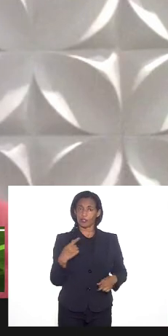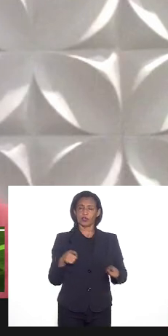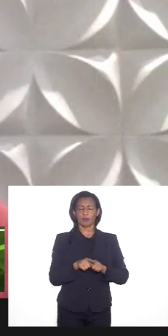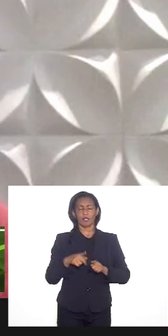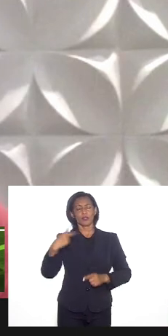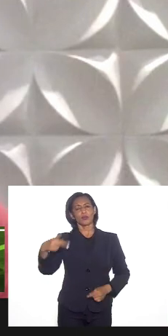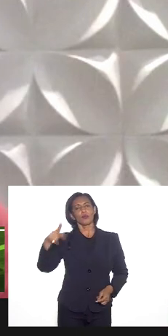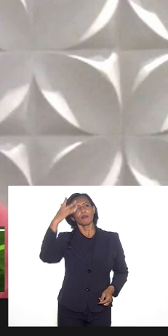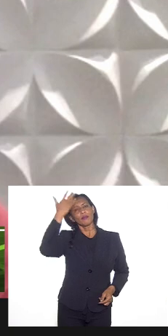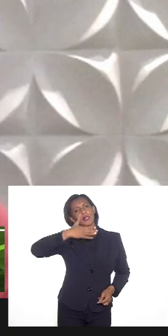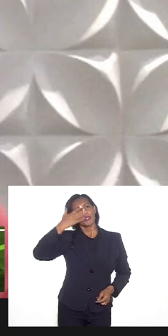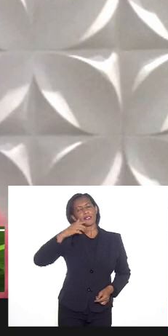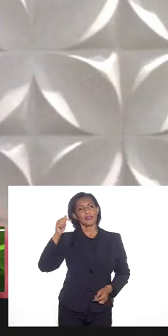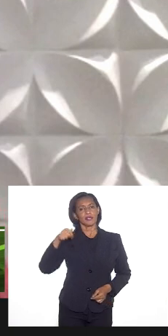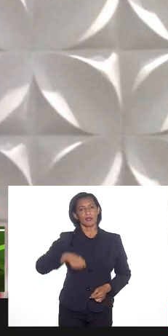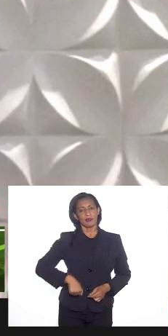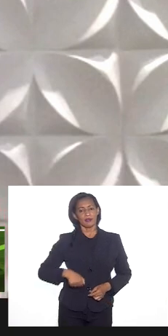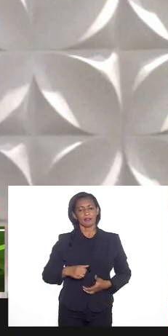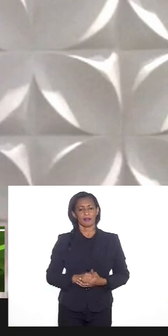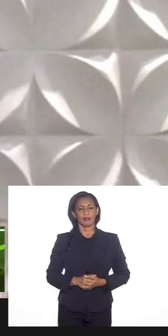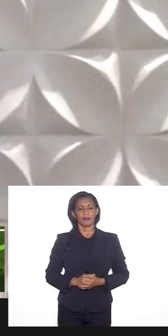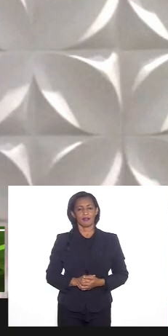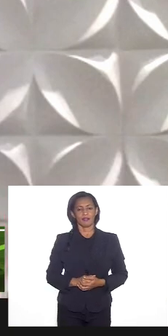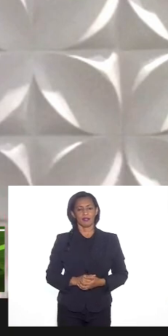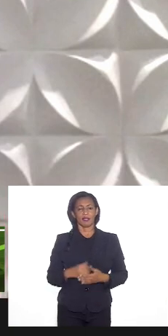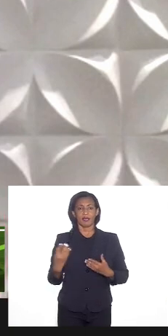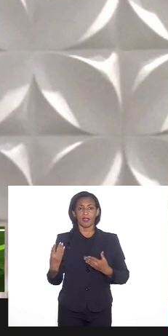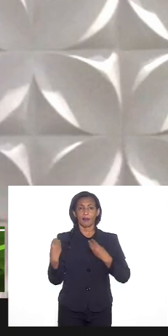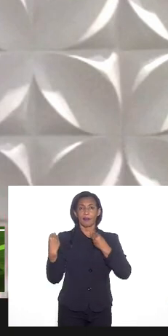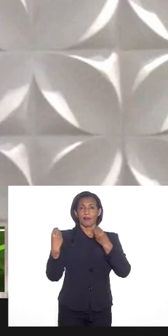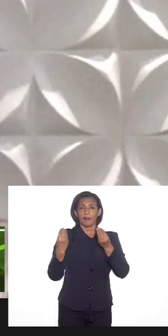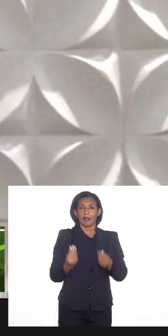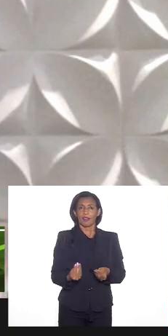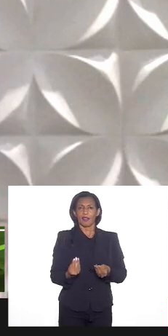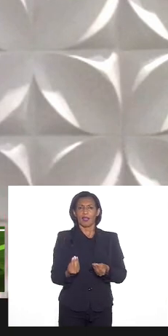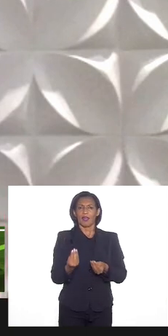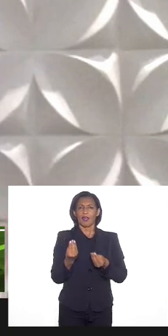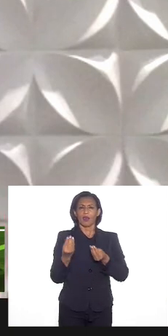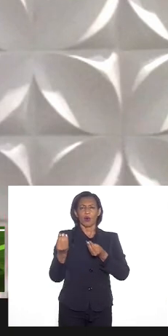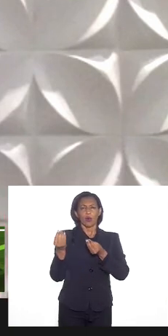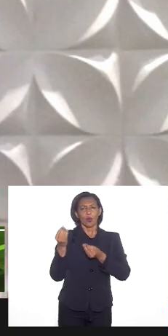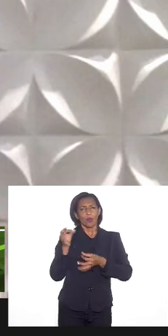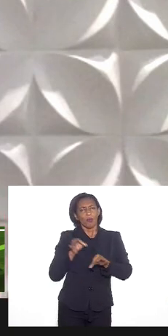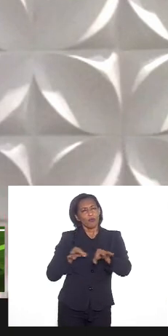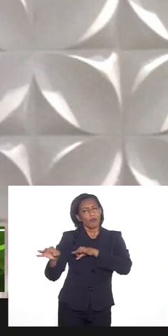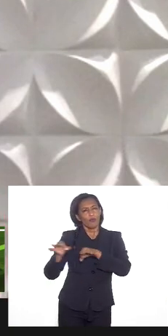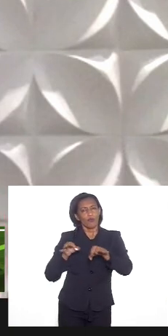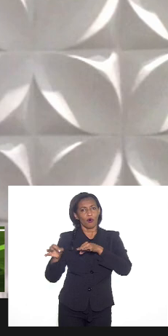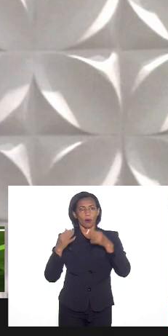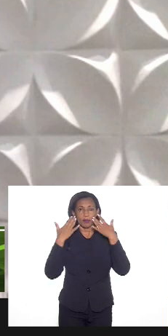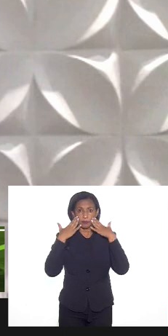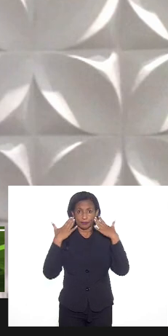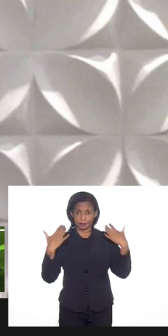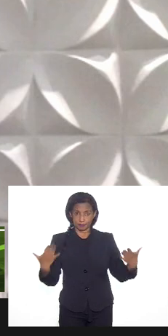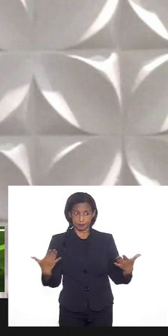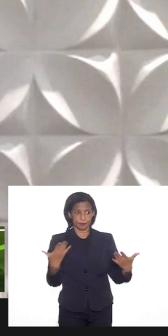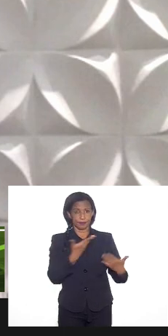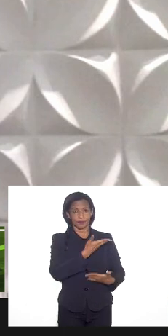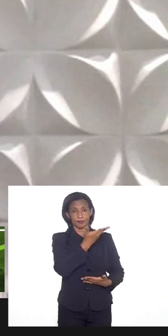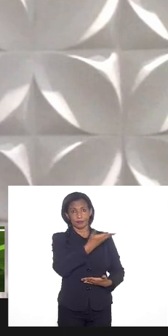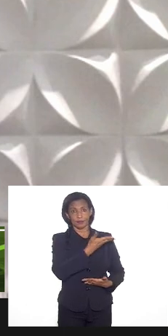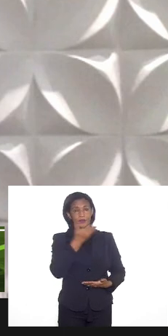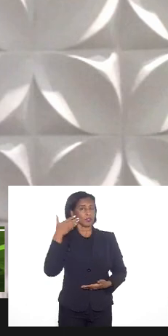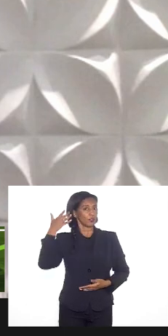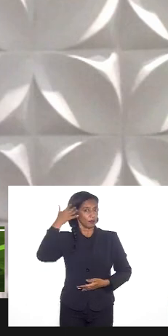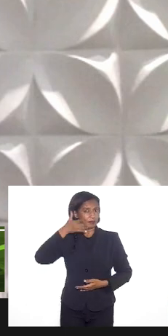aqui é exatamente para dar um pouco de forma a essa manifestação trazida pelos nossos